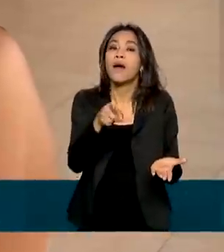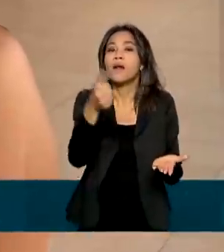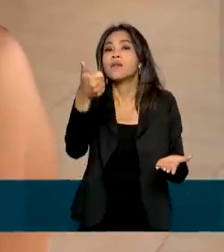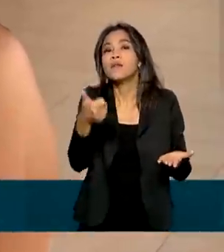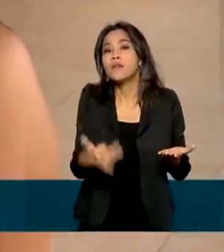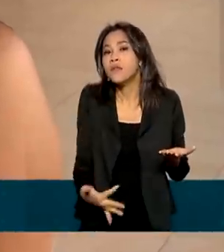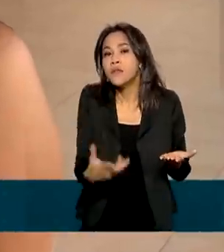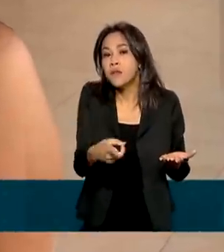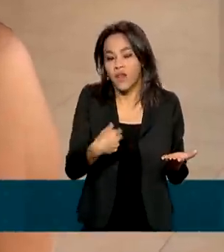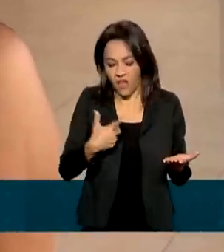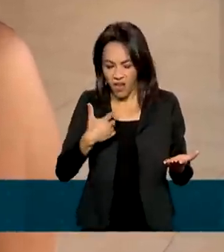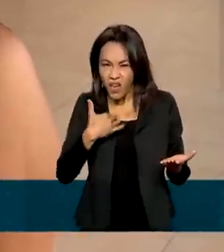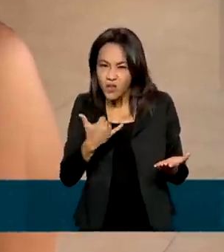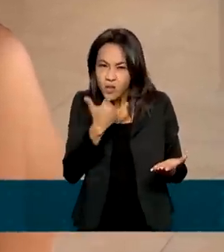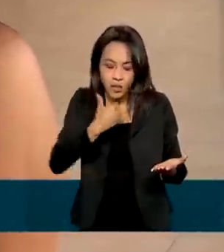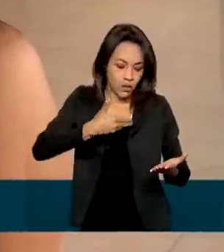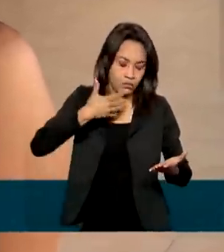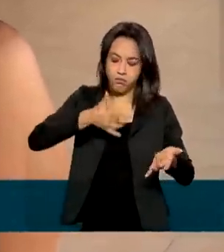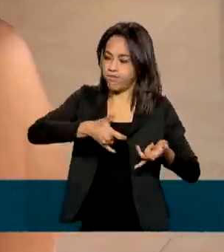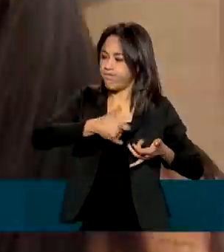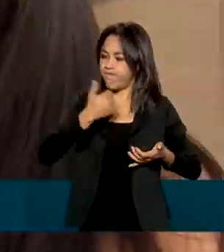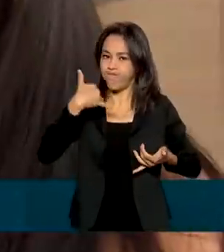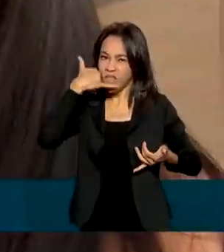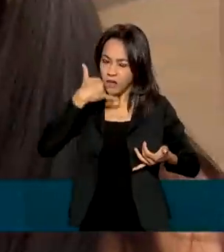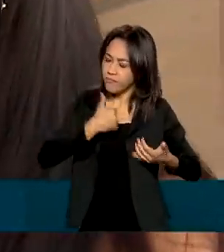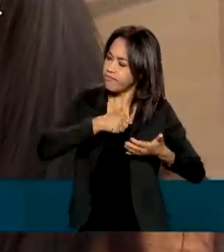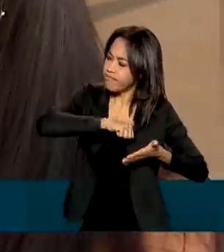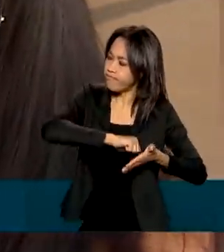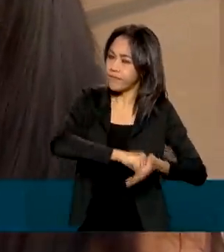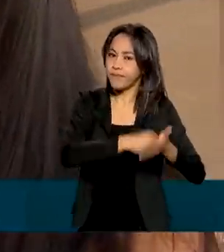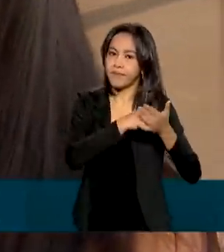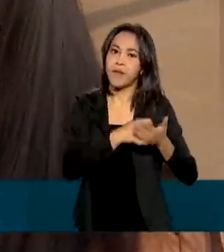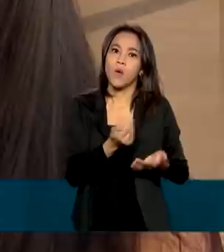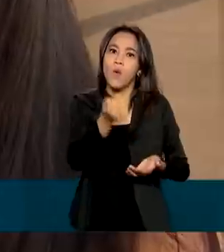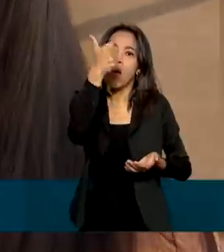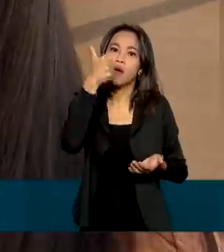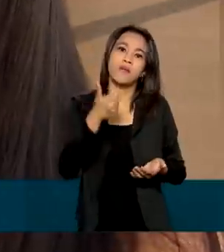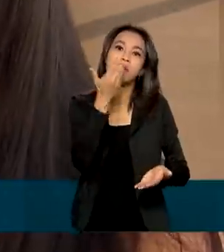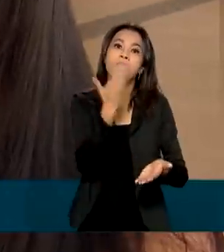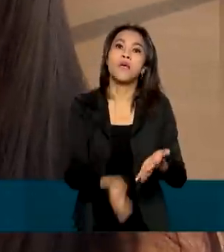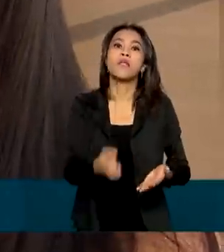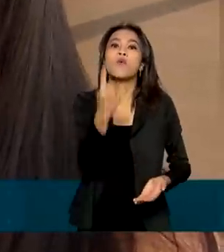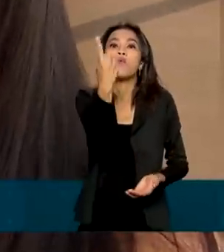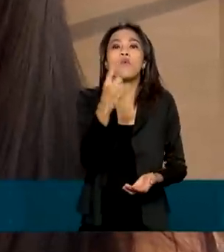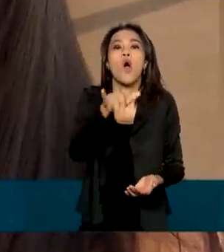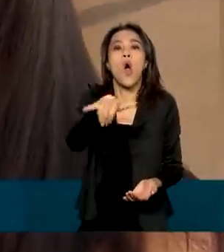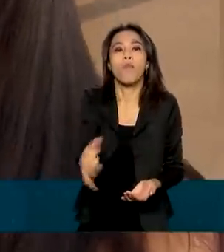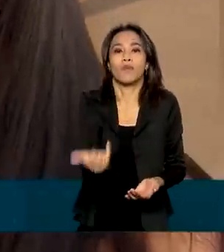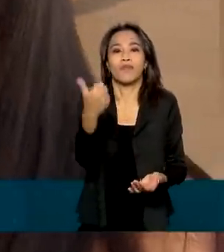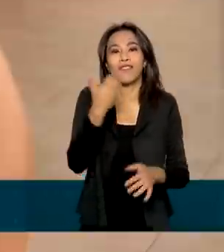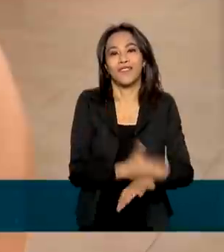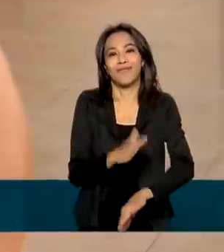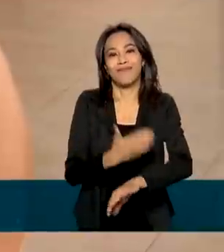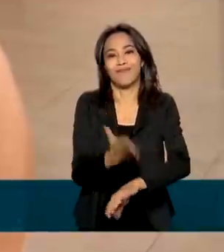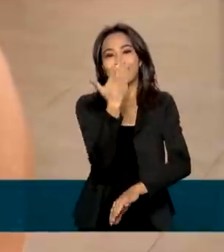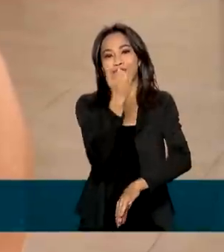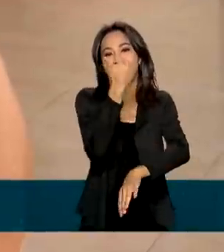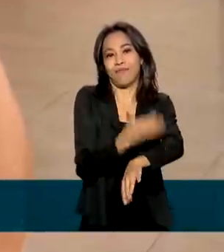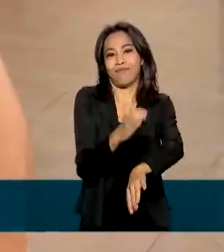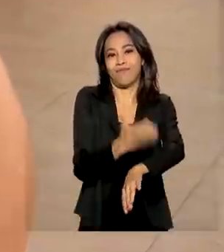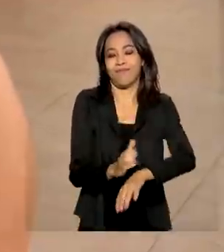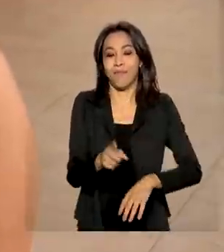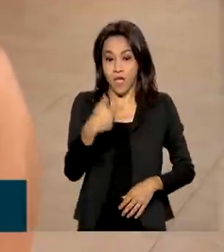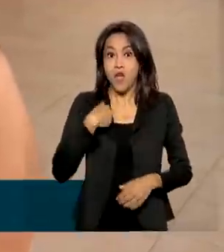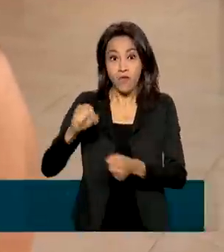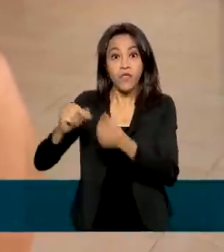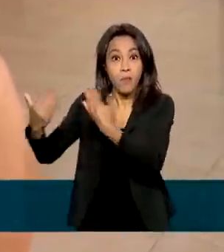conta que não atende mais nenhuma ligação e, por causa disso, quase perdeu uma oportunidade de estágio. Tinha feito a prova